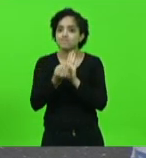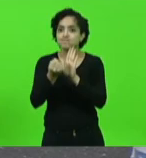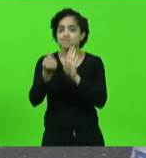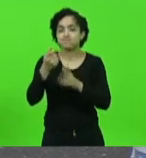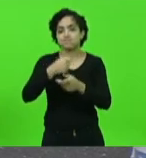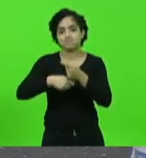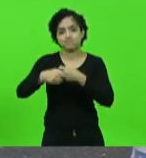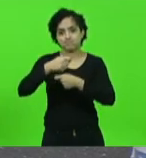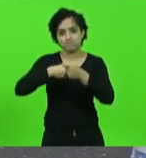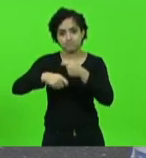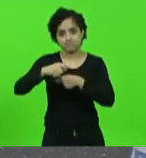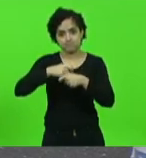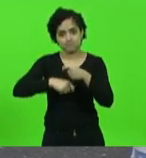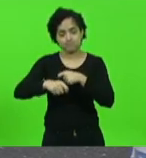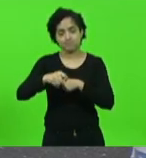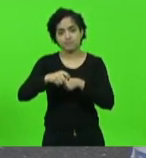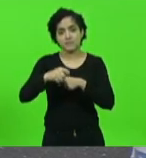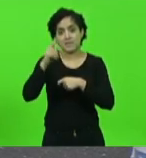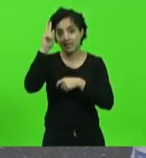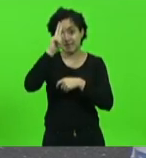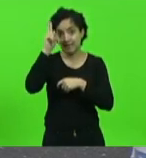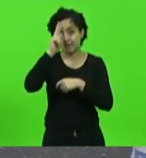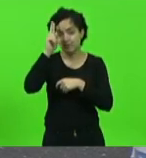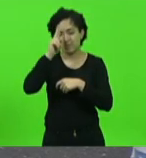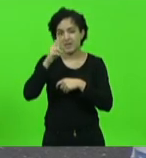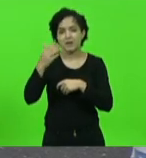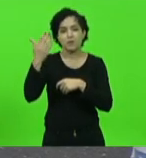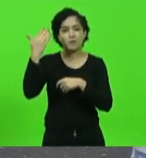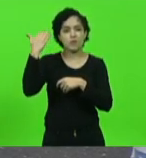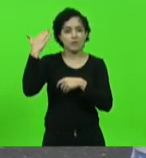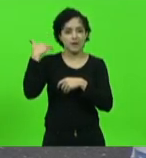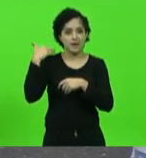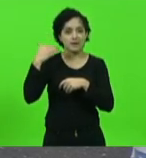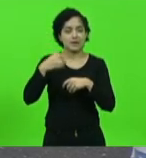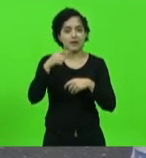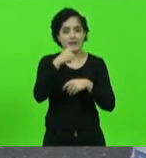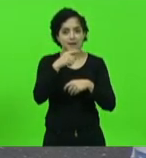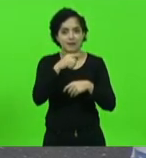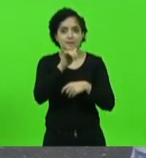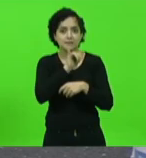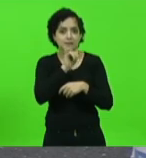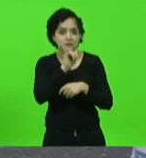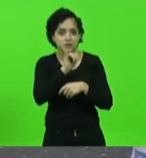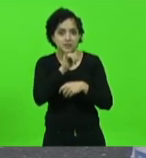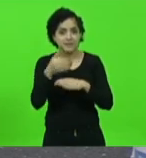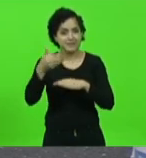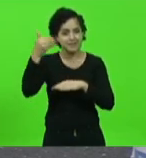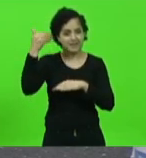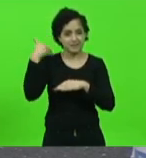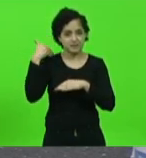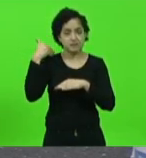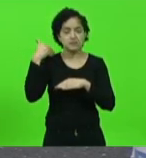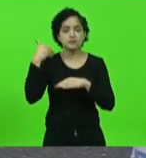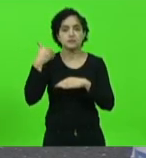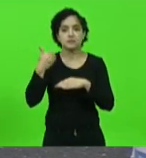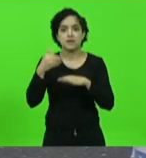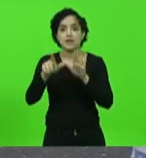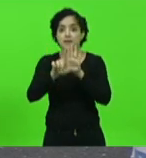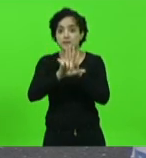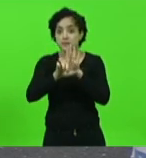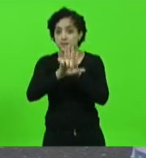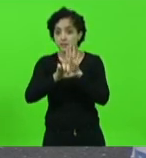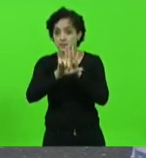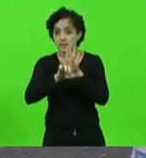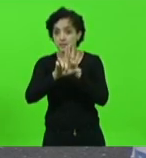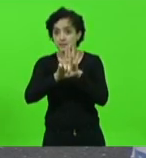do nosso Estado basta lembrar o que era o Porto de Itajaí anterior a essa legislação o que